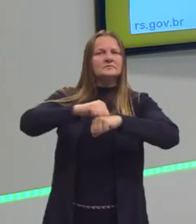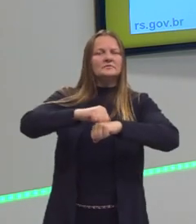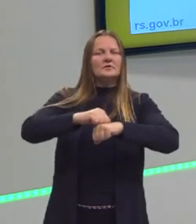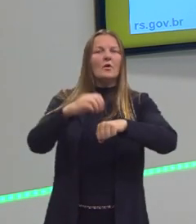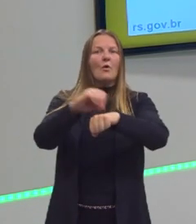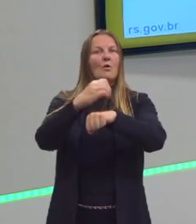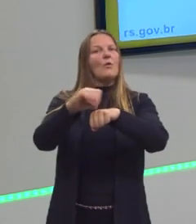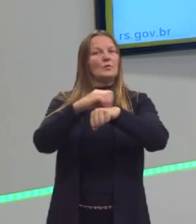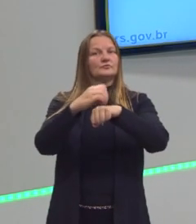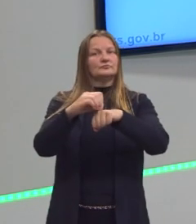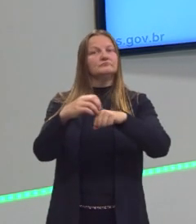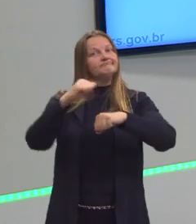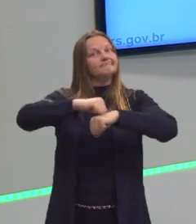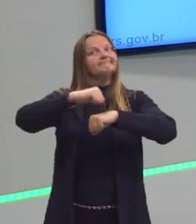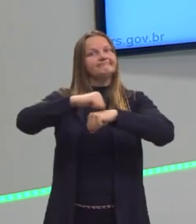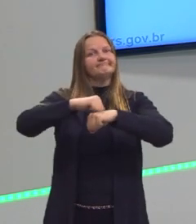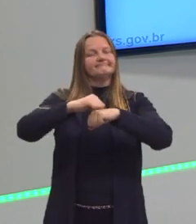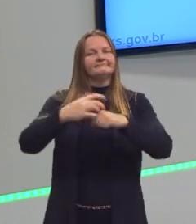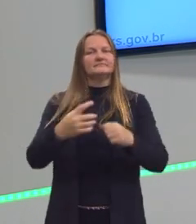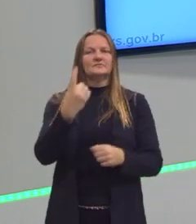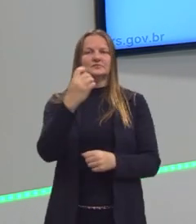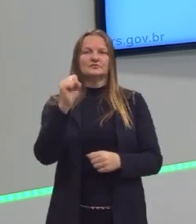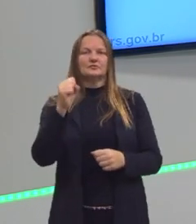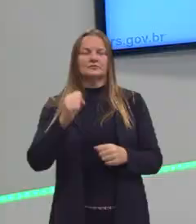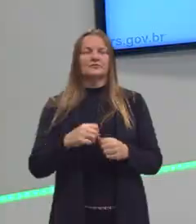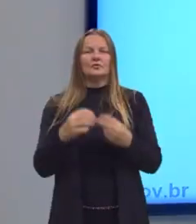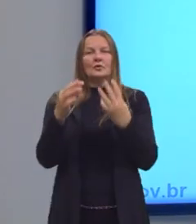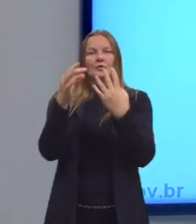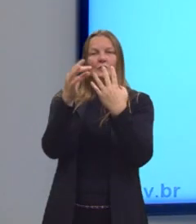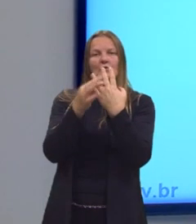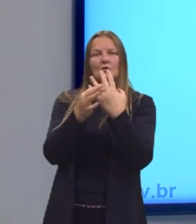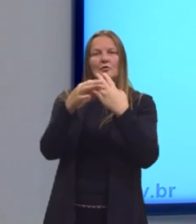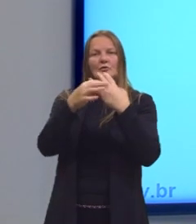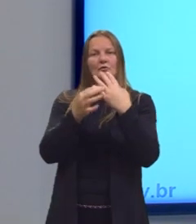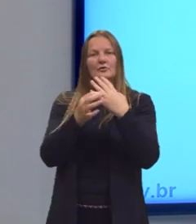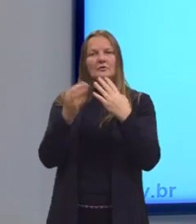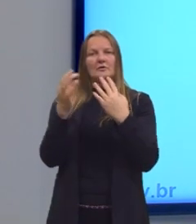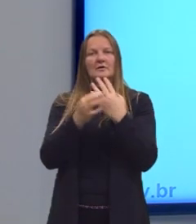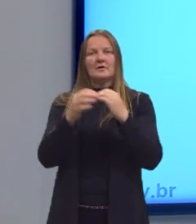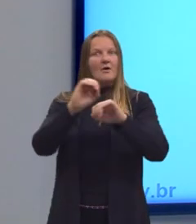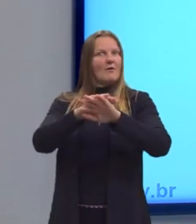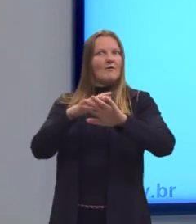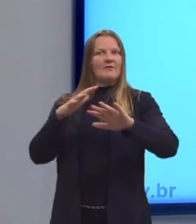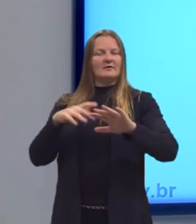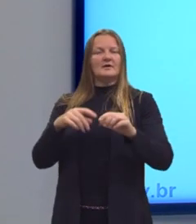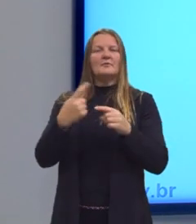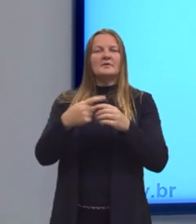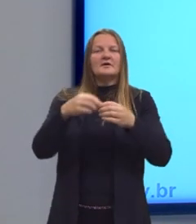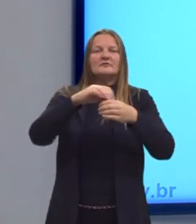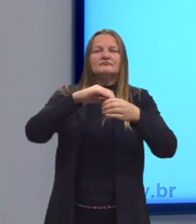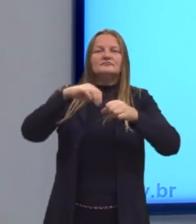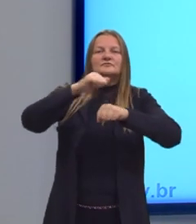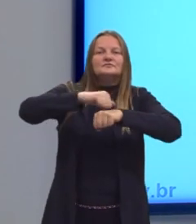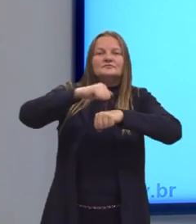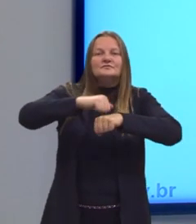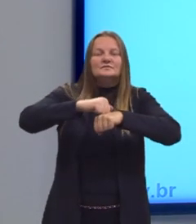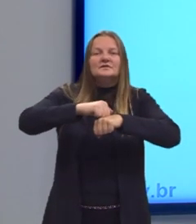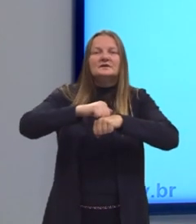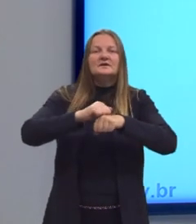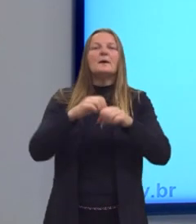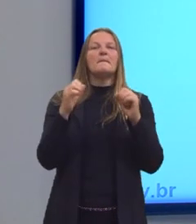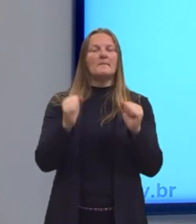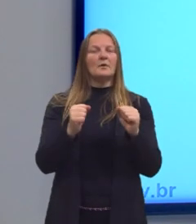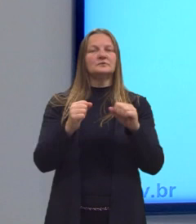18, como eu havia falado antes. As joias, as alianças. Por quê? O solvente encontra-se no estado sólido e pode